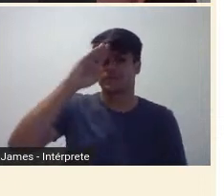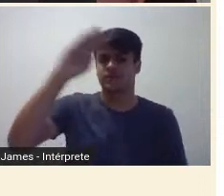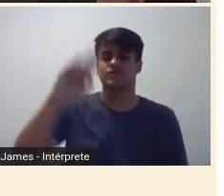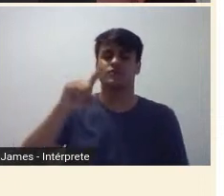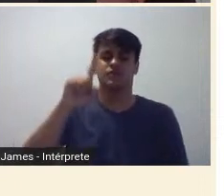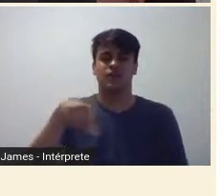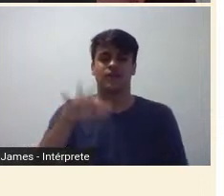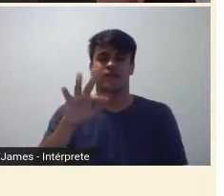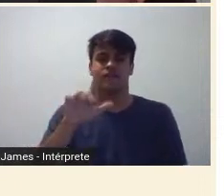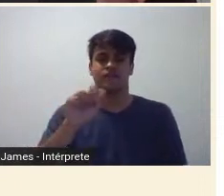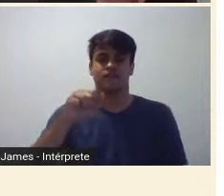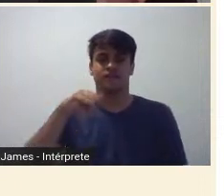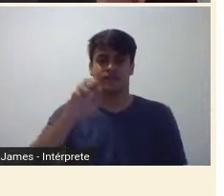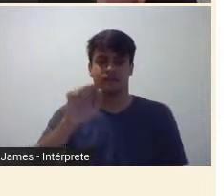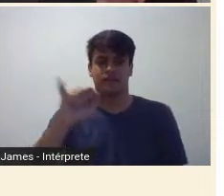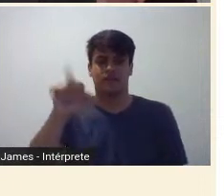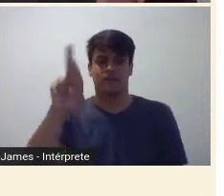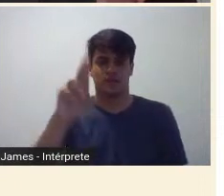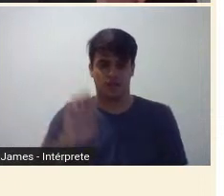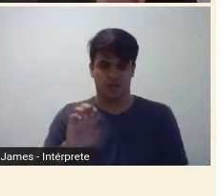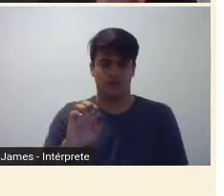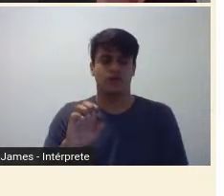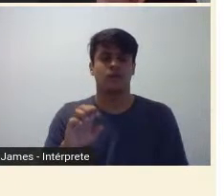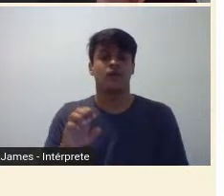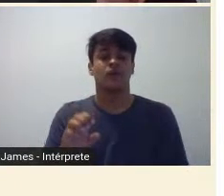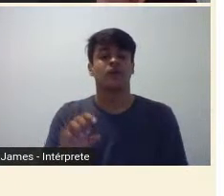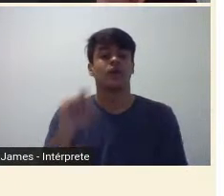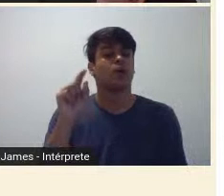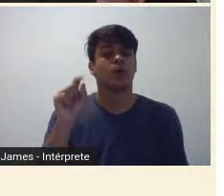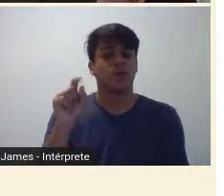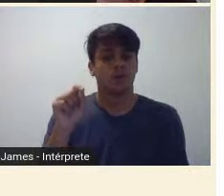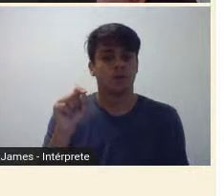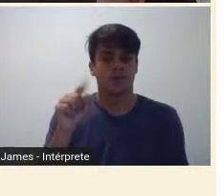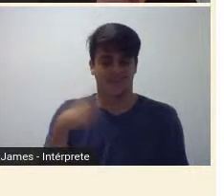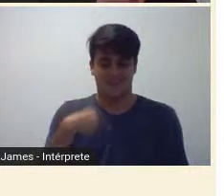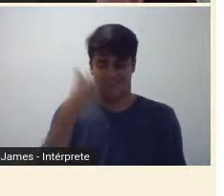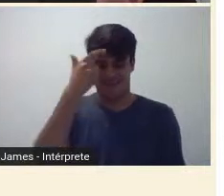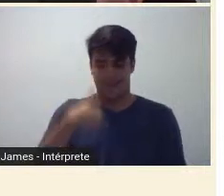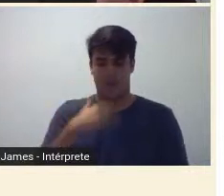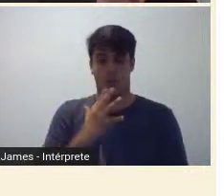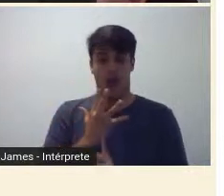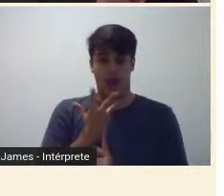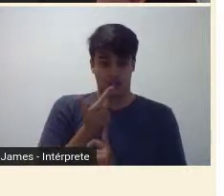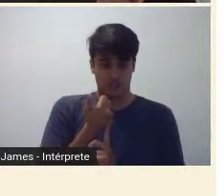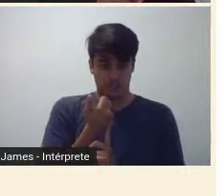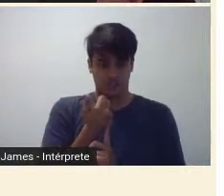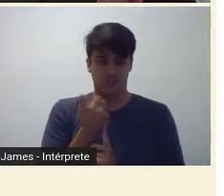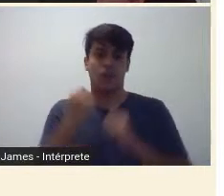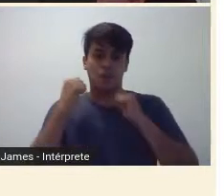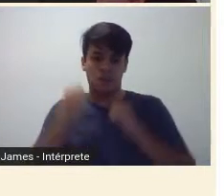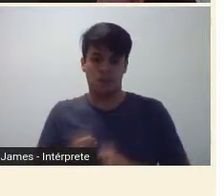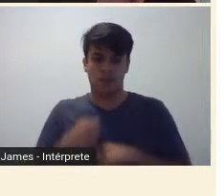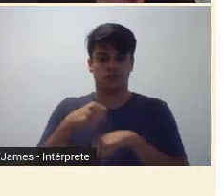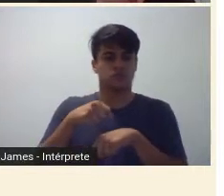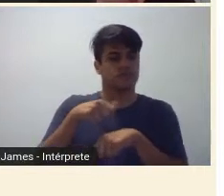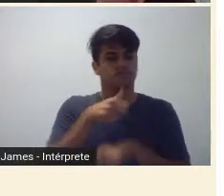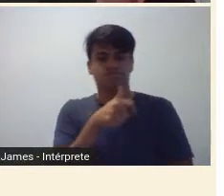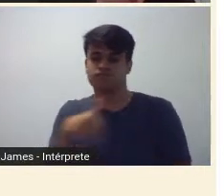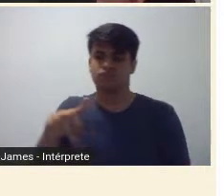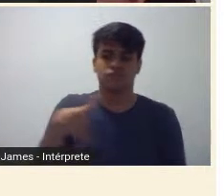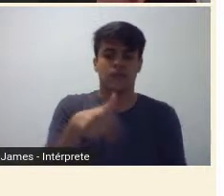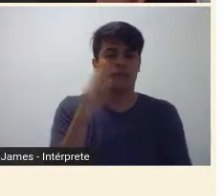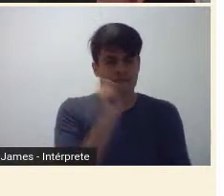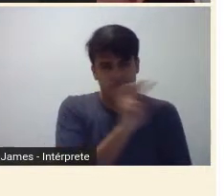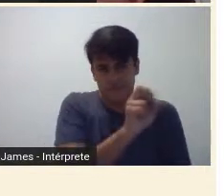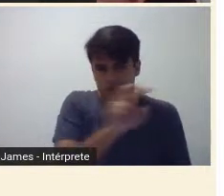cunhado lá no século XIX, em que o artista é aquele que pode perambular e a tudo ver sem ser visto, que tem